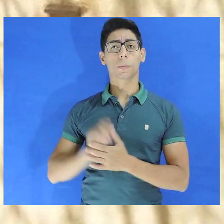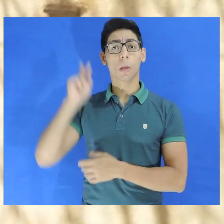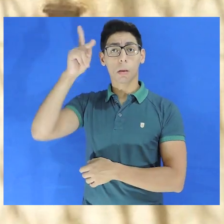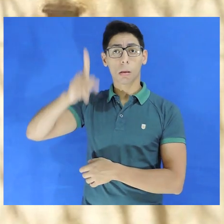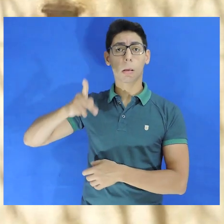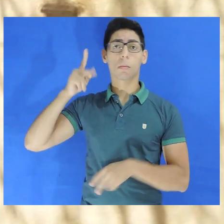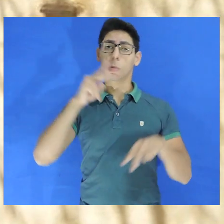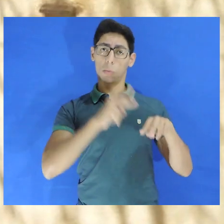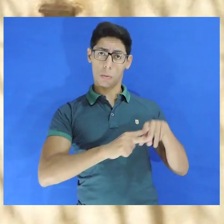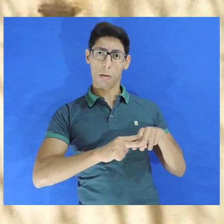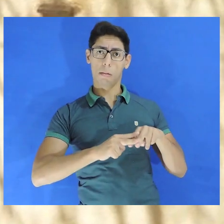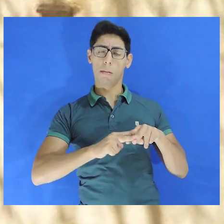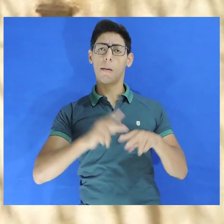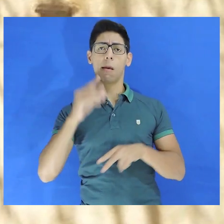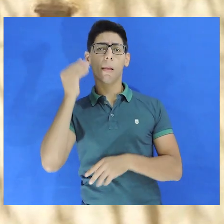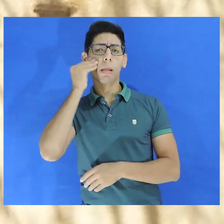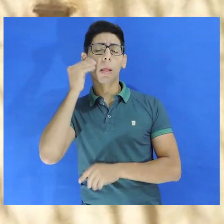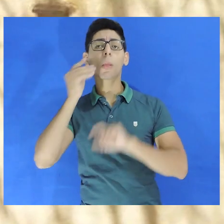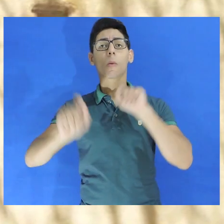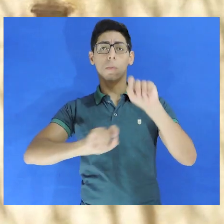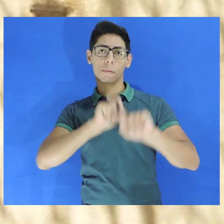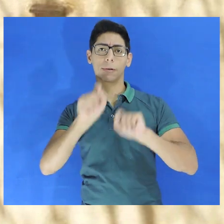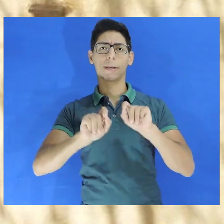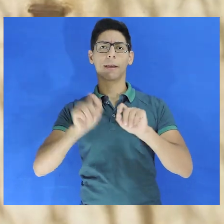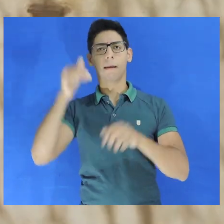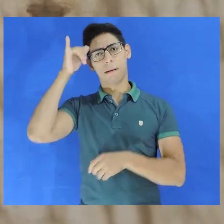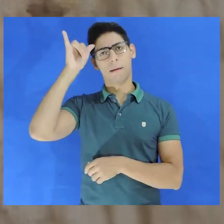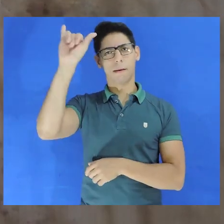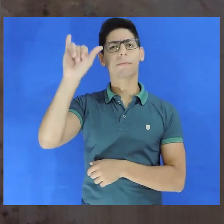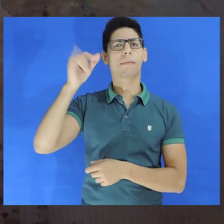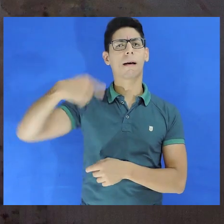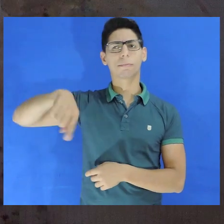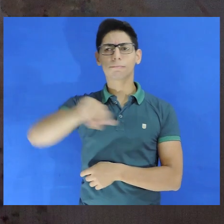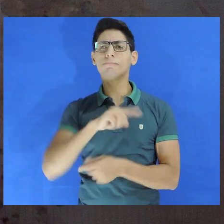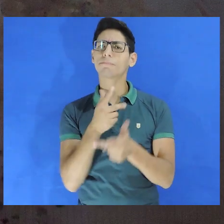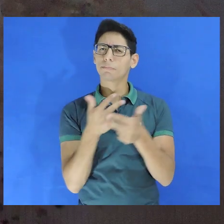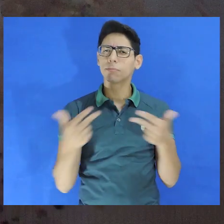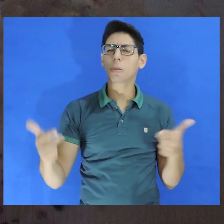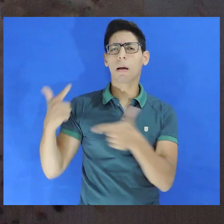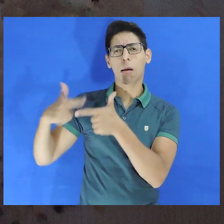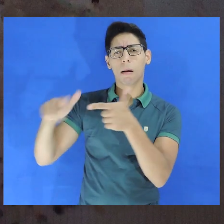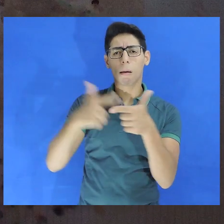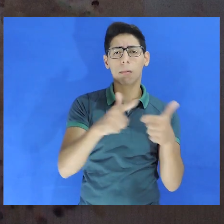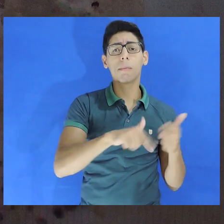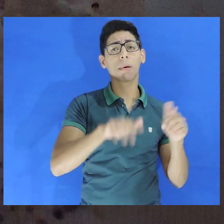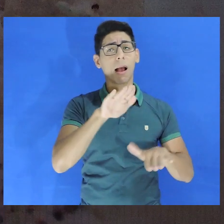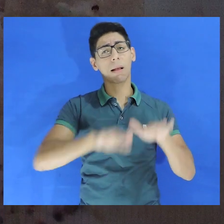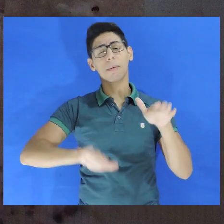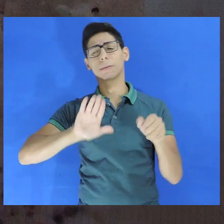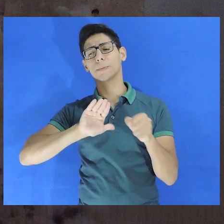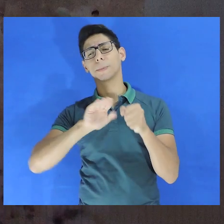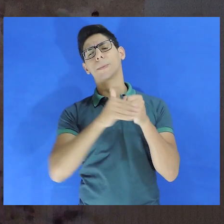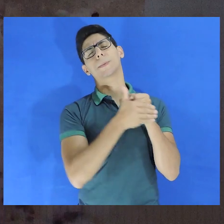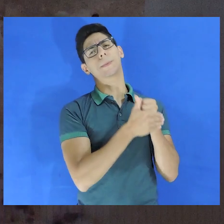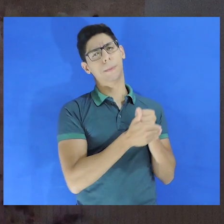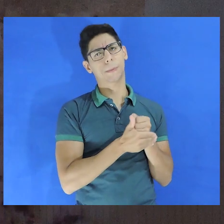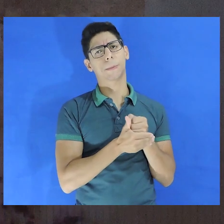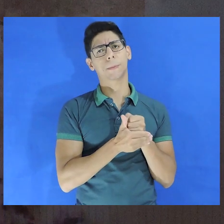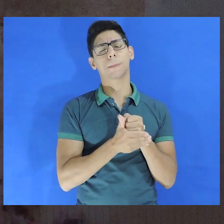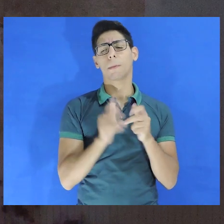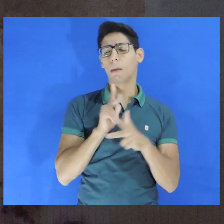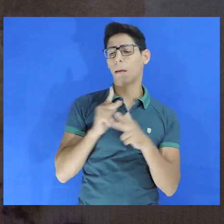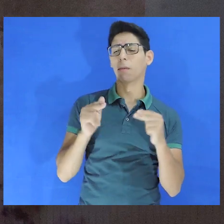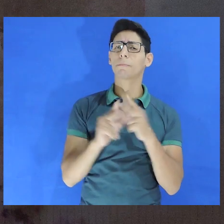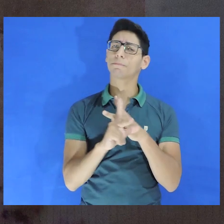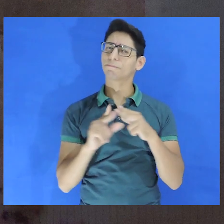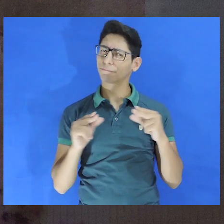buscado prevenir e combater esses atos, que muitas vezes eles são subterrâneos, são bem